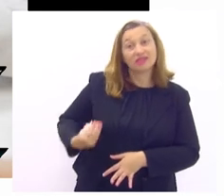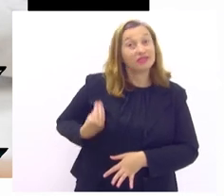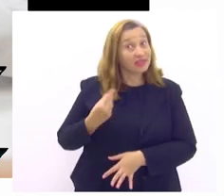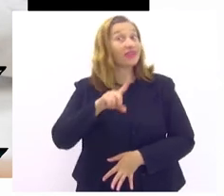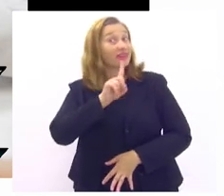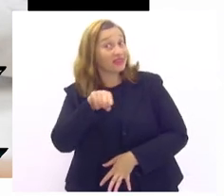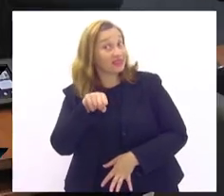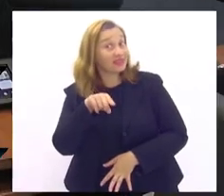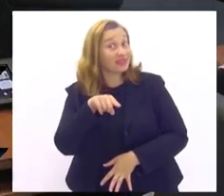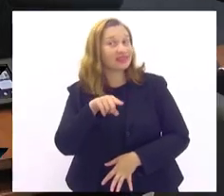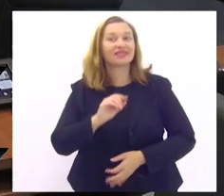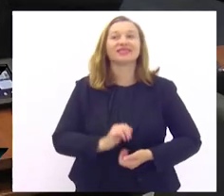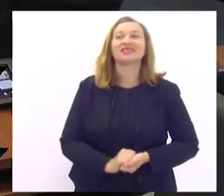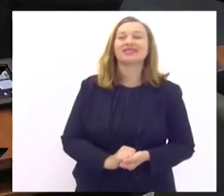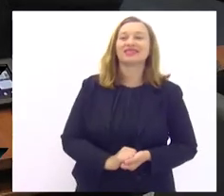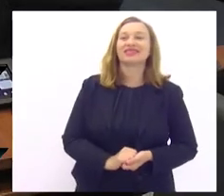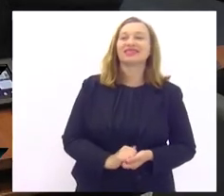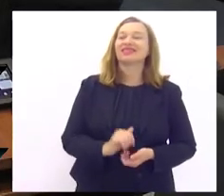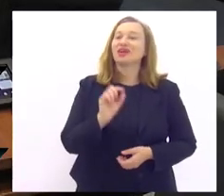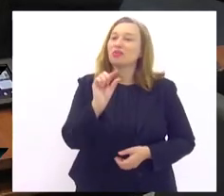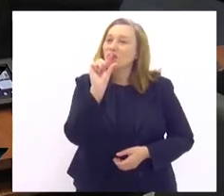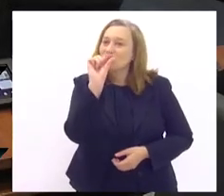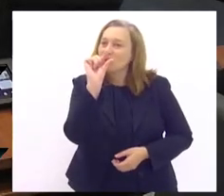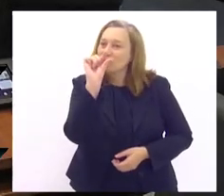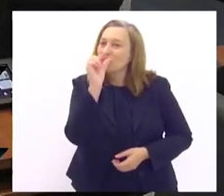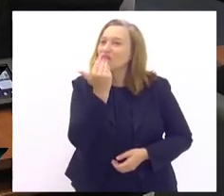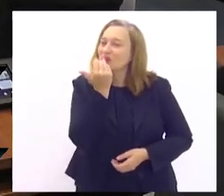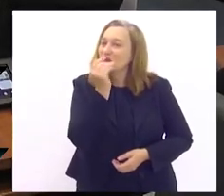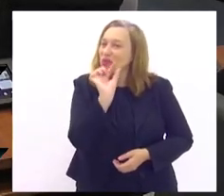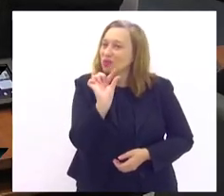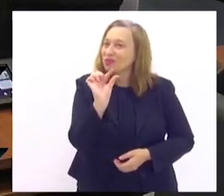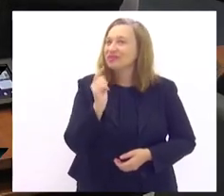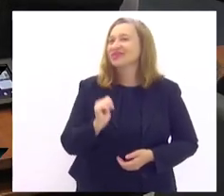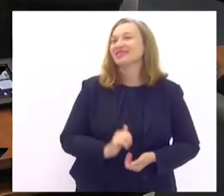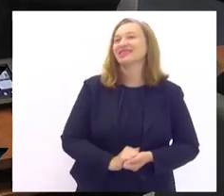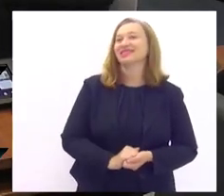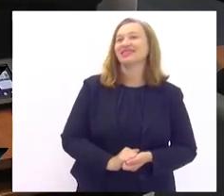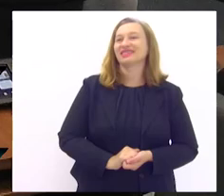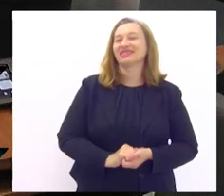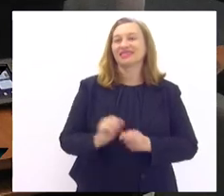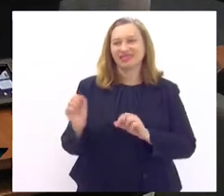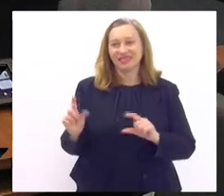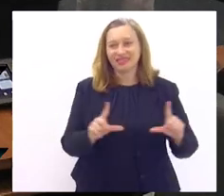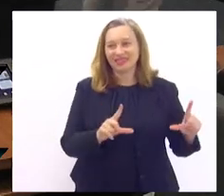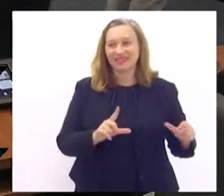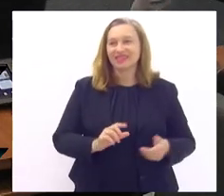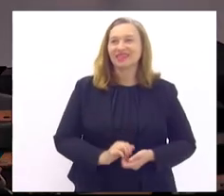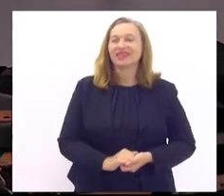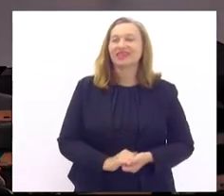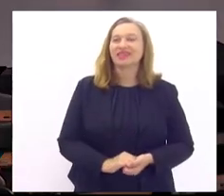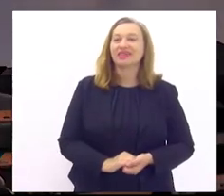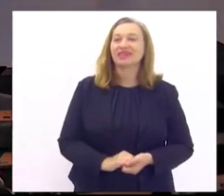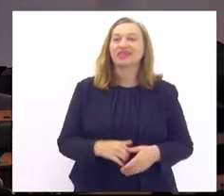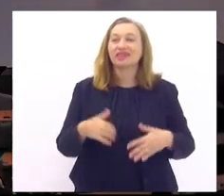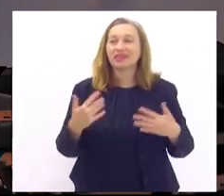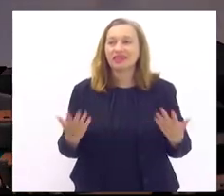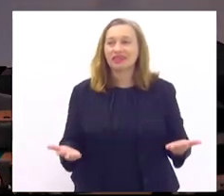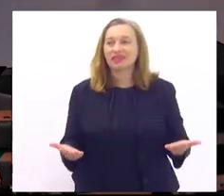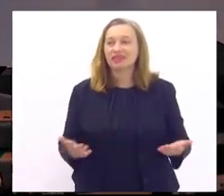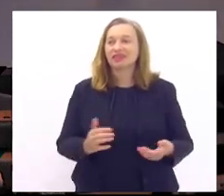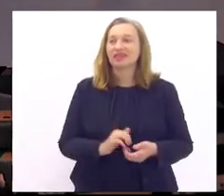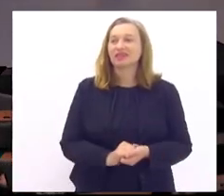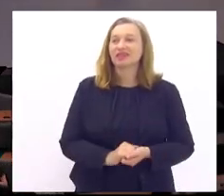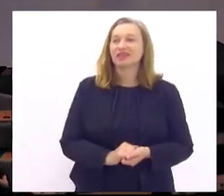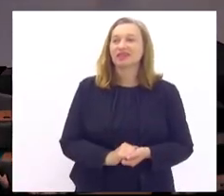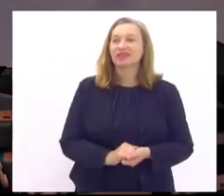tem que ter qualidade de vida pode comer um pouquinho só um pouquinho só a gente deixa pode passar pode passar então esse